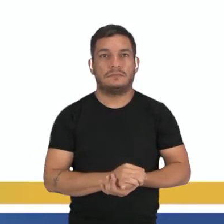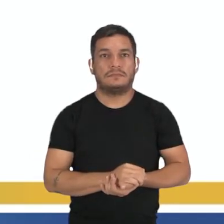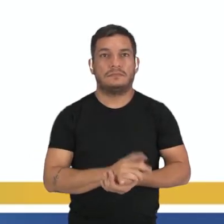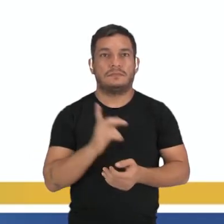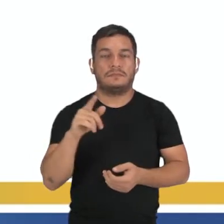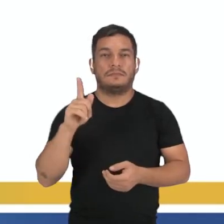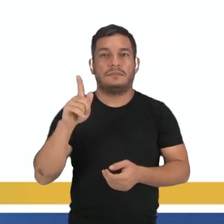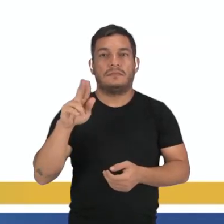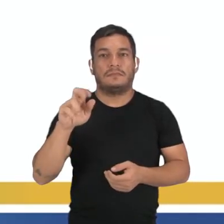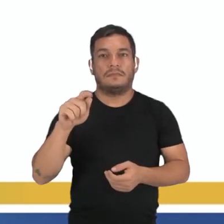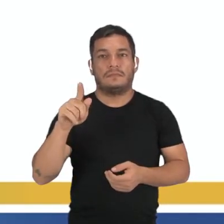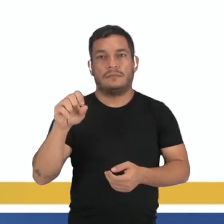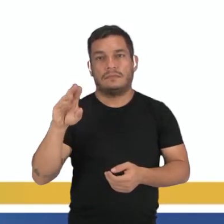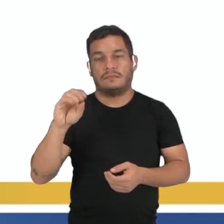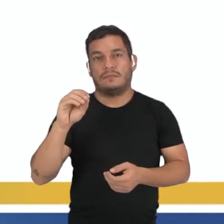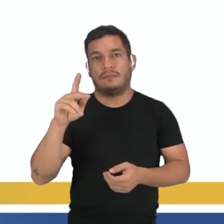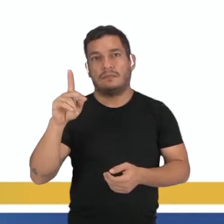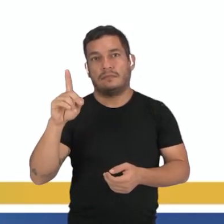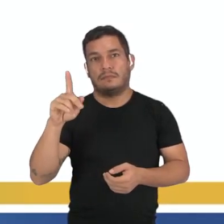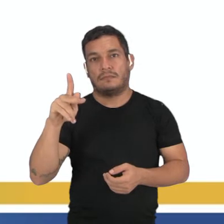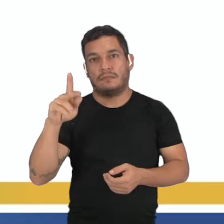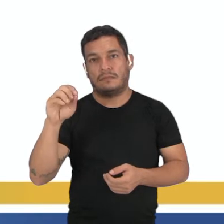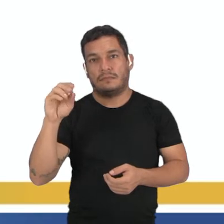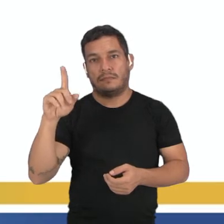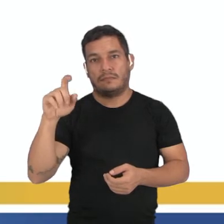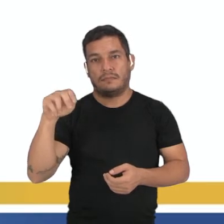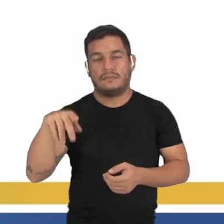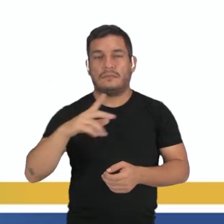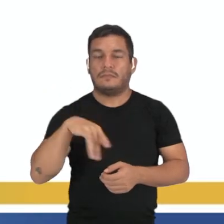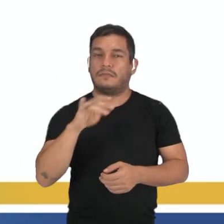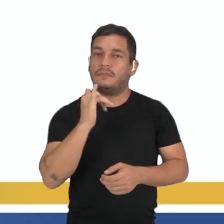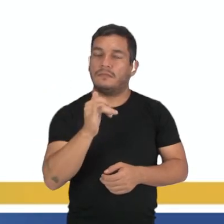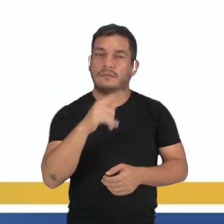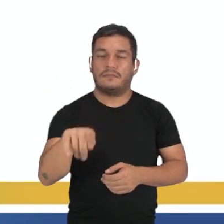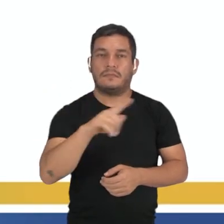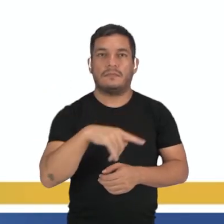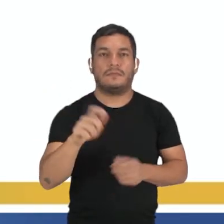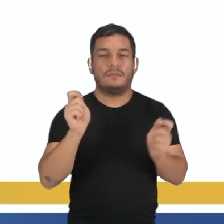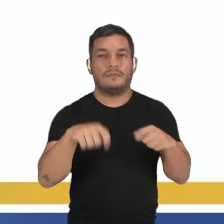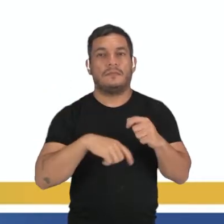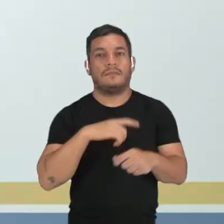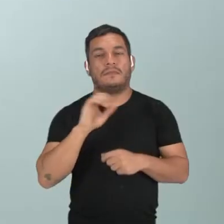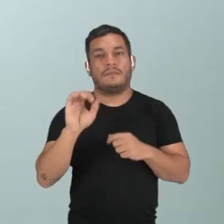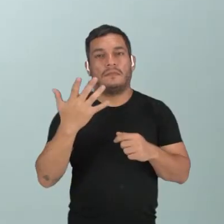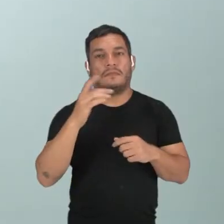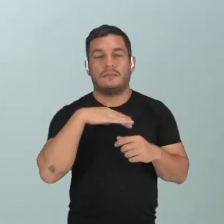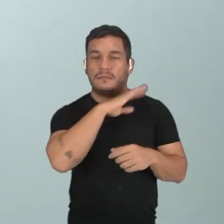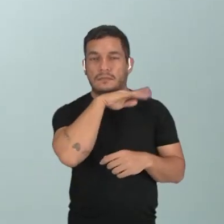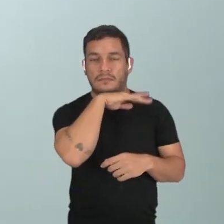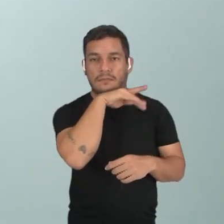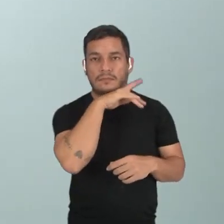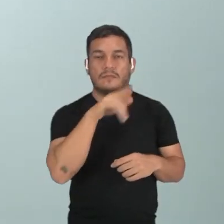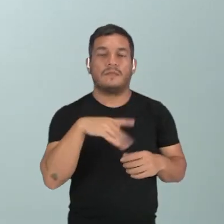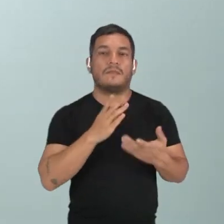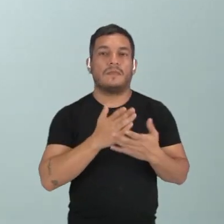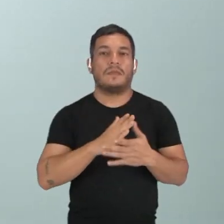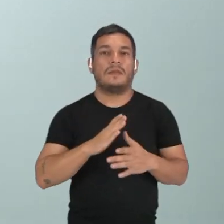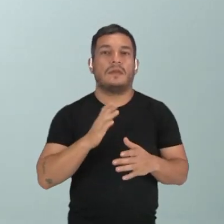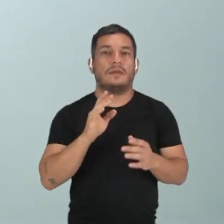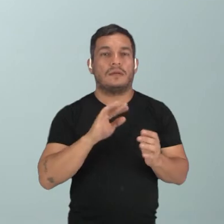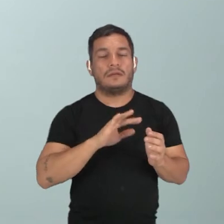Nesse caso aí, vai ser a estrutura dos grãos de pólen, que como eu falei para vocês, né, podem vir alguns animais que podem acabar